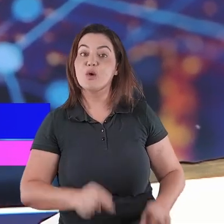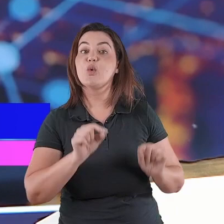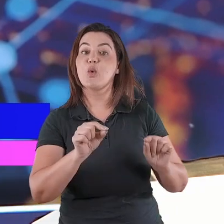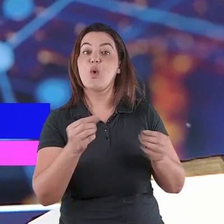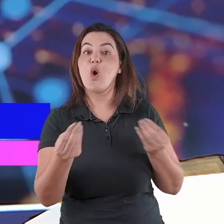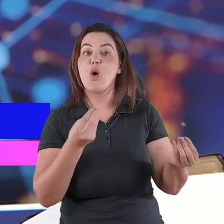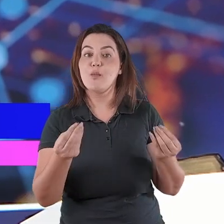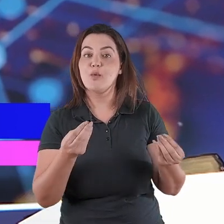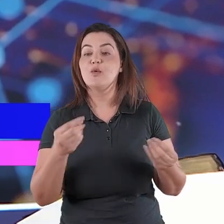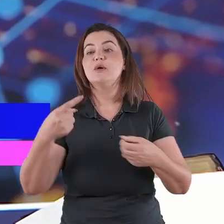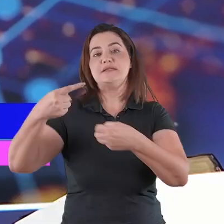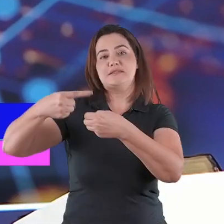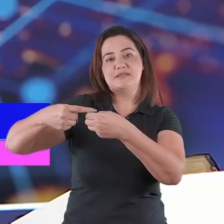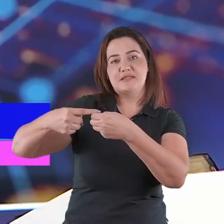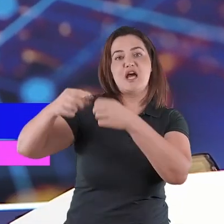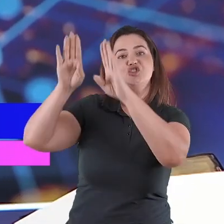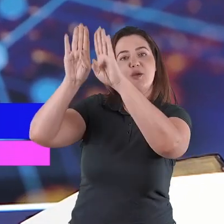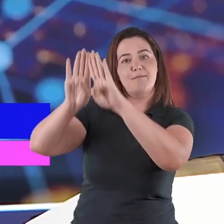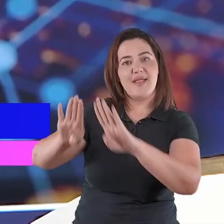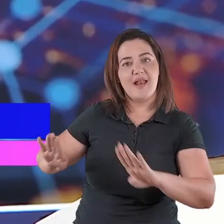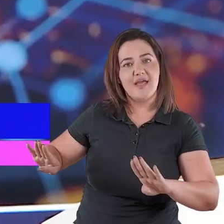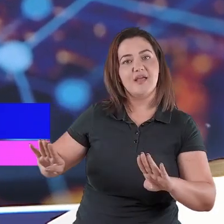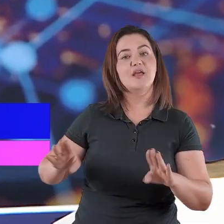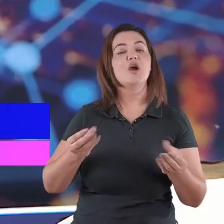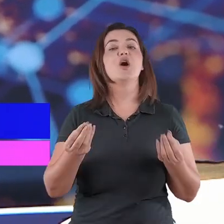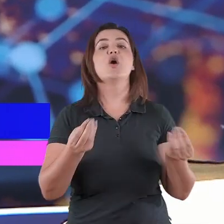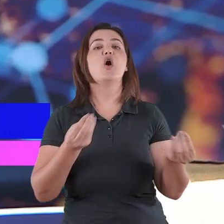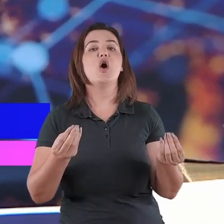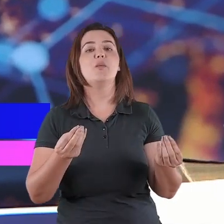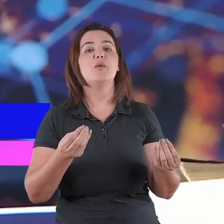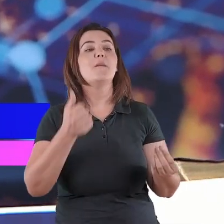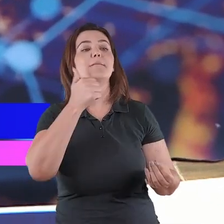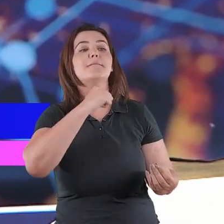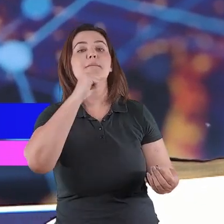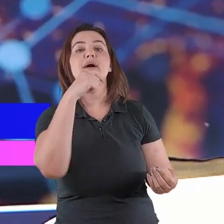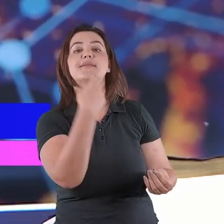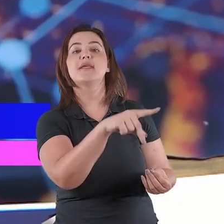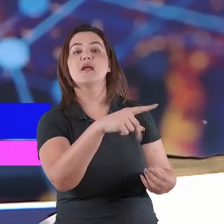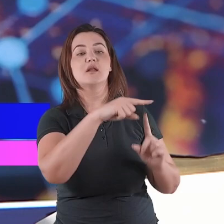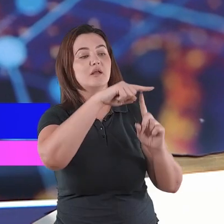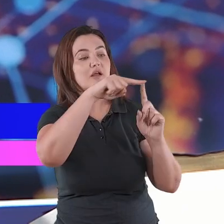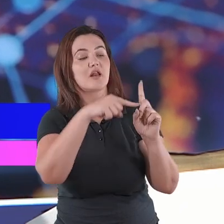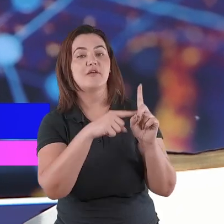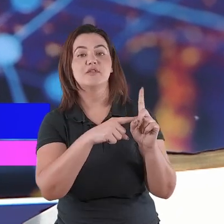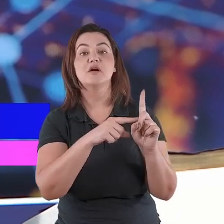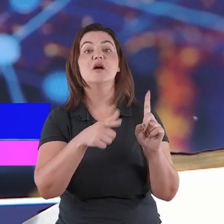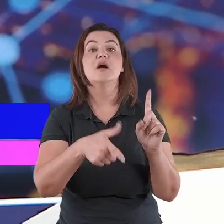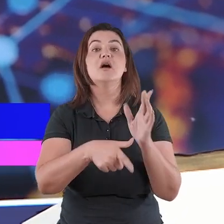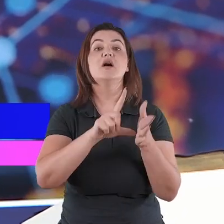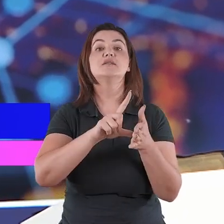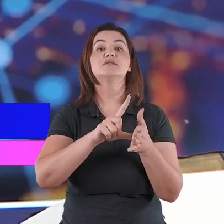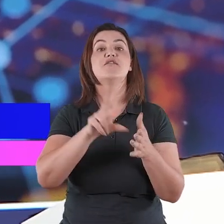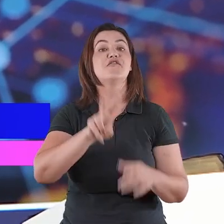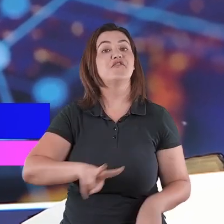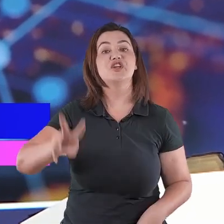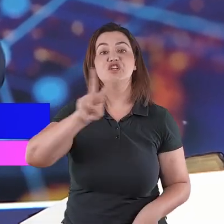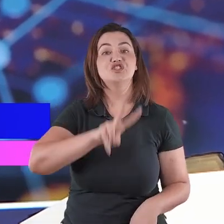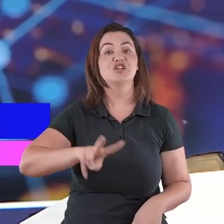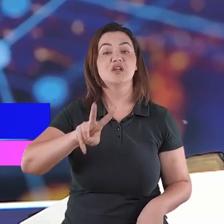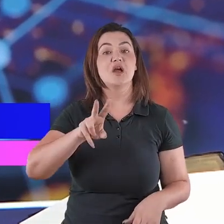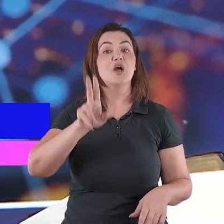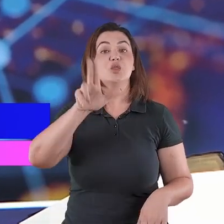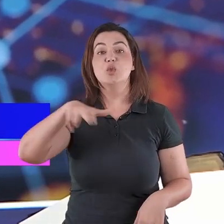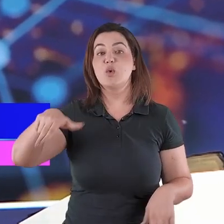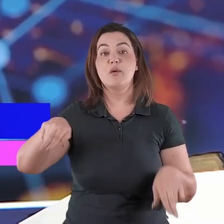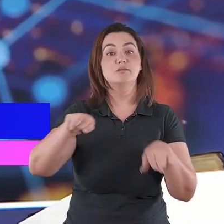exatamente como as profecias apontavam, ele que transformou-se naquele que era a expressão